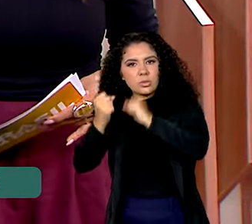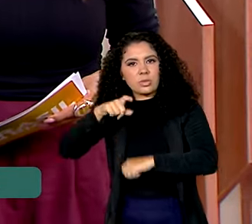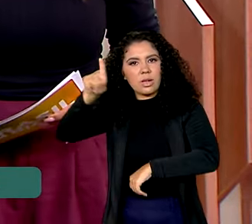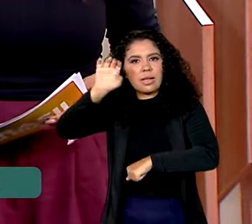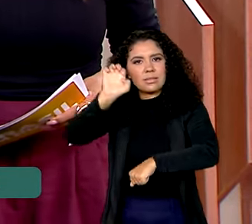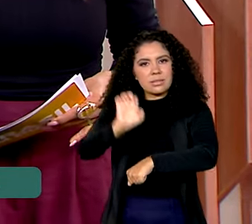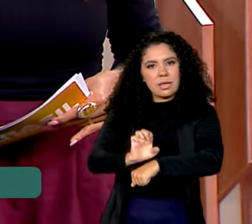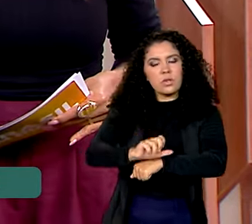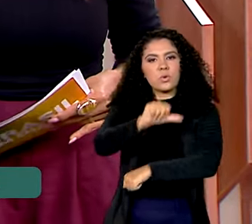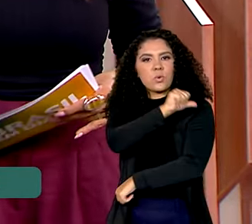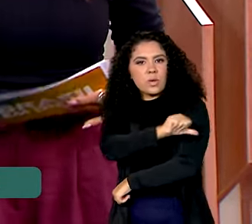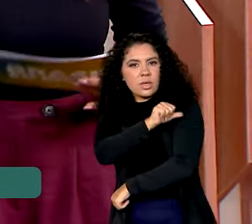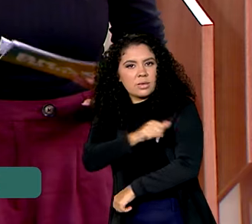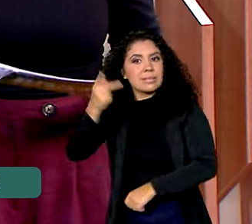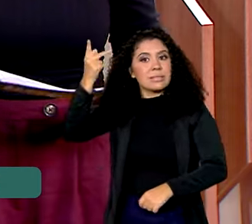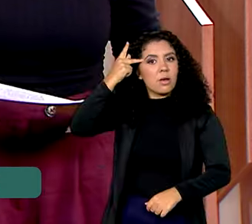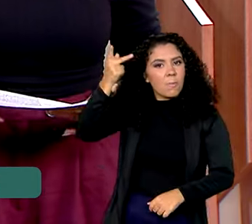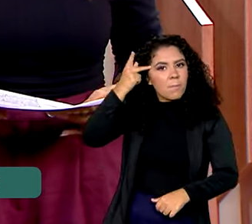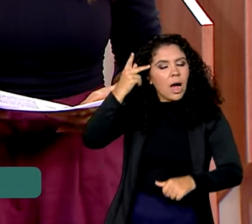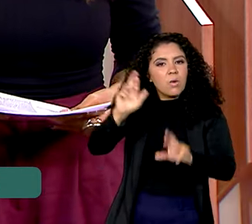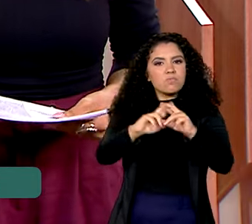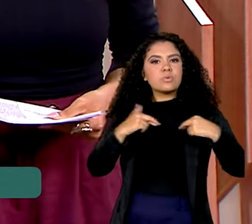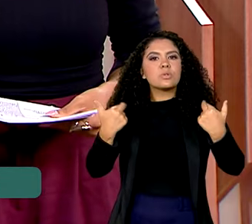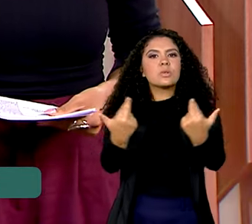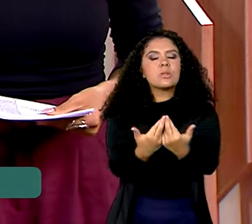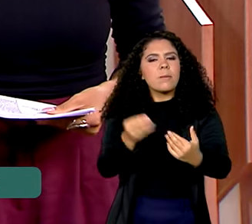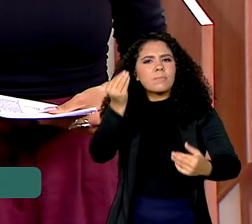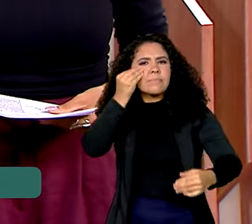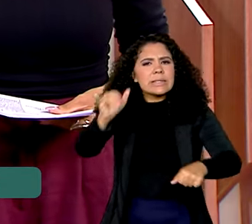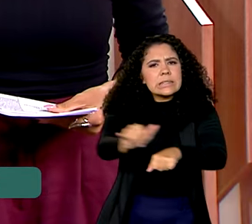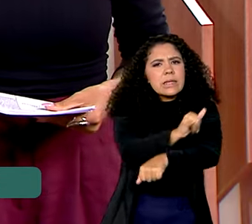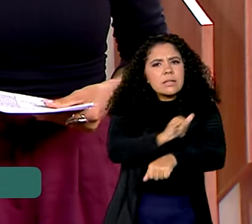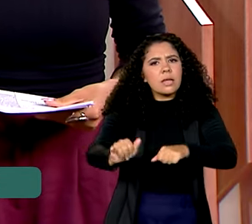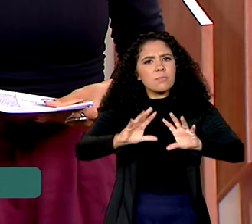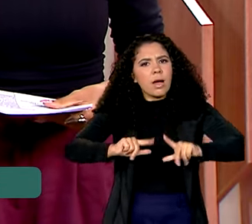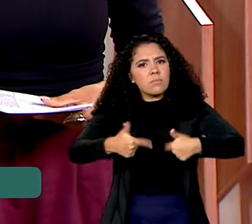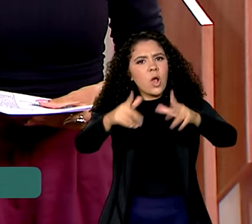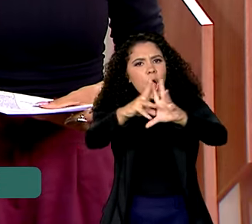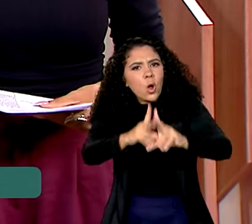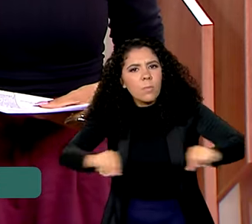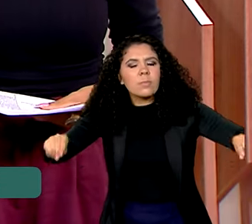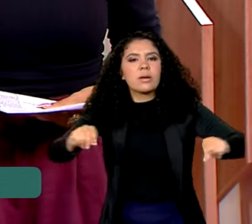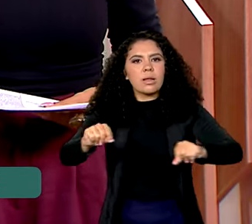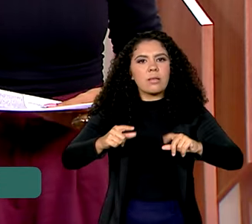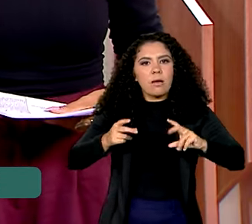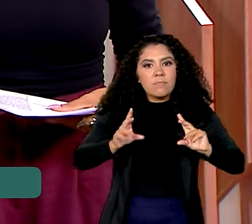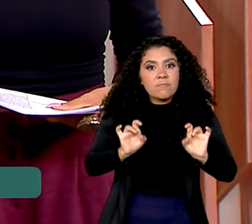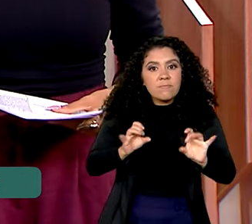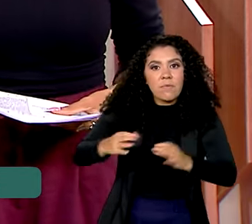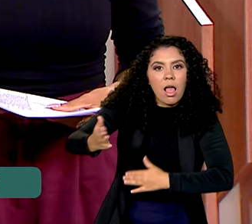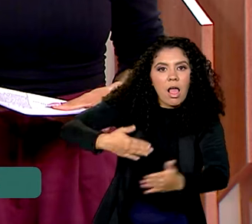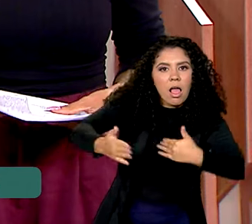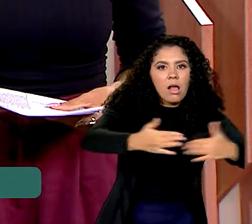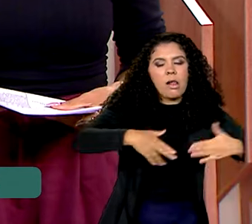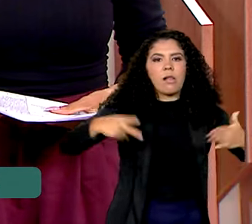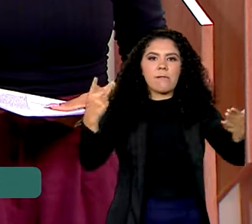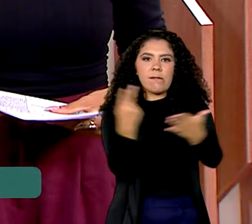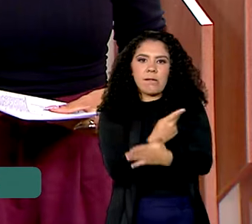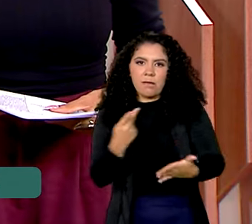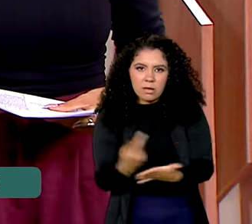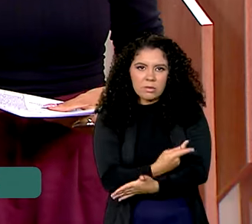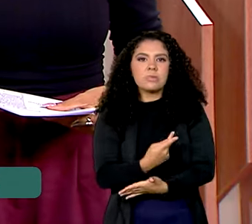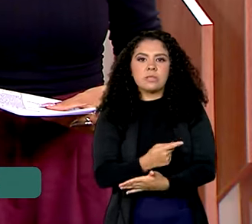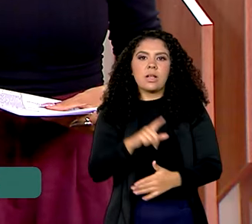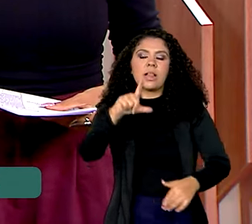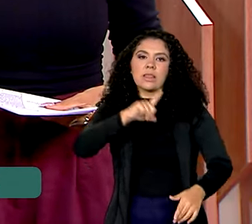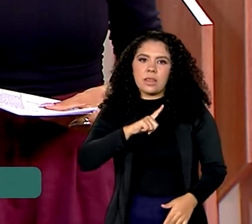se reuniram para buscar formas de se combater o mercado ilegal. O evento contou com a participação do ministro da Justiça